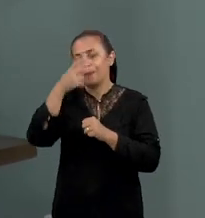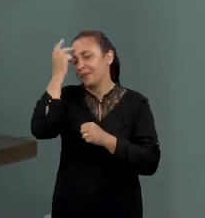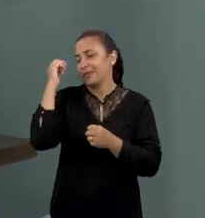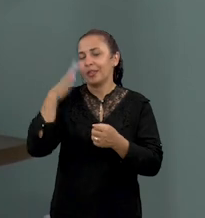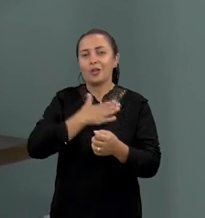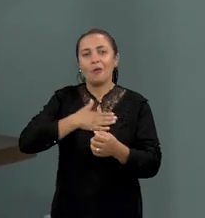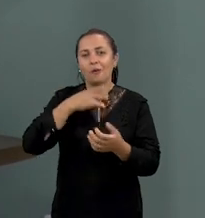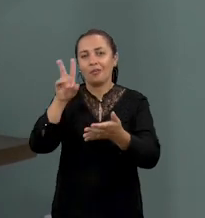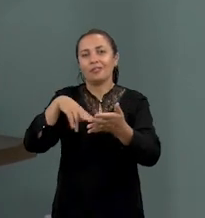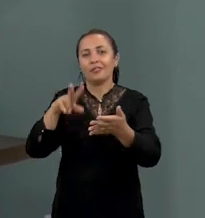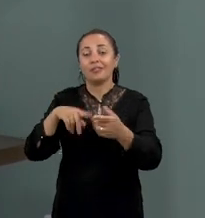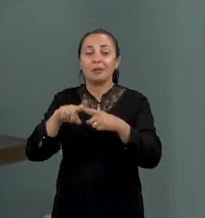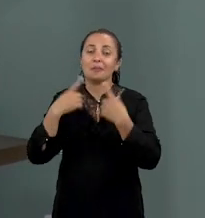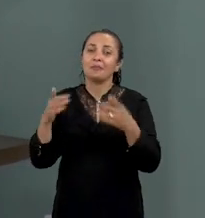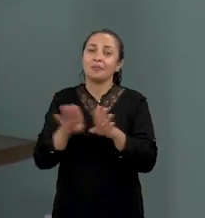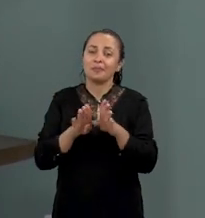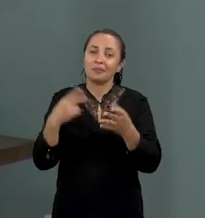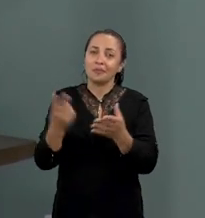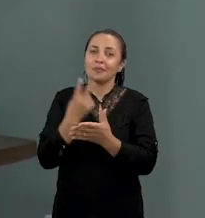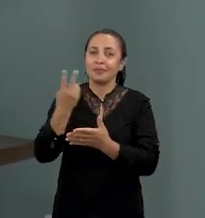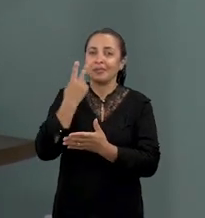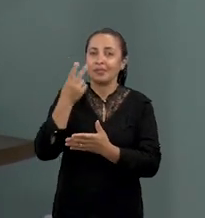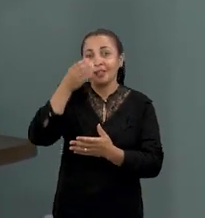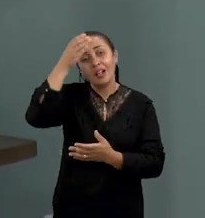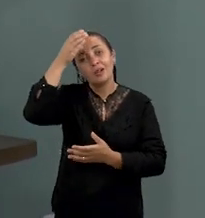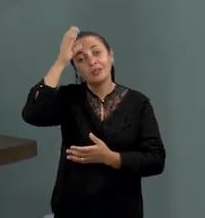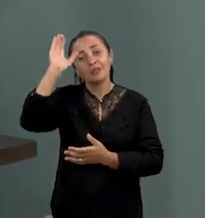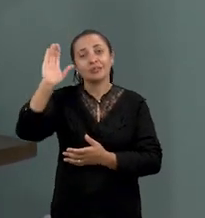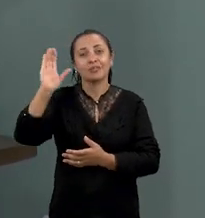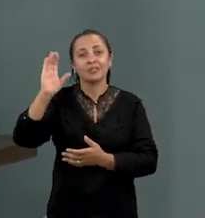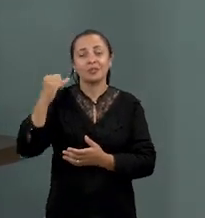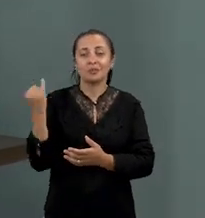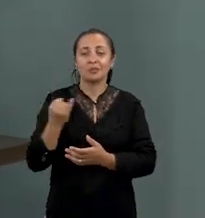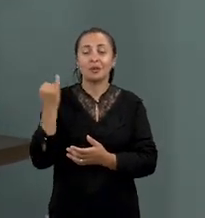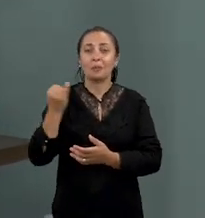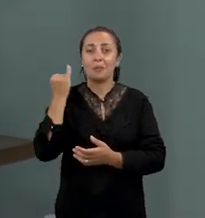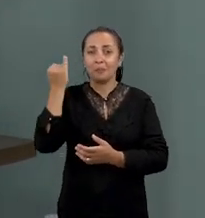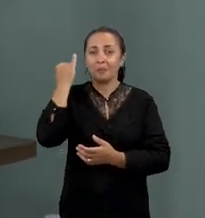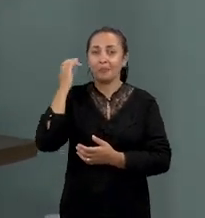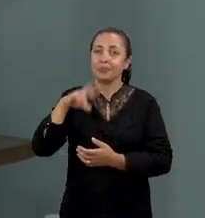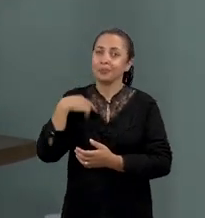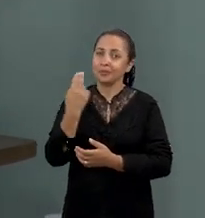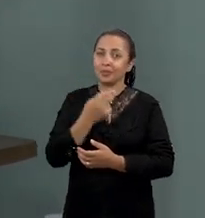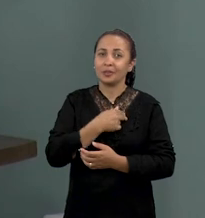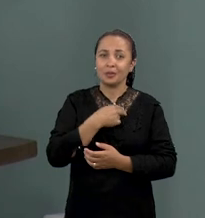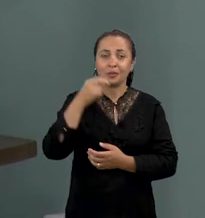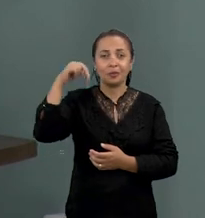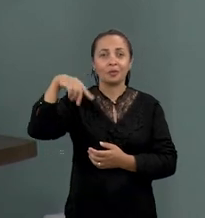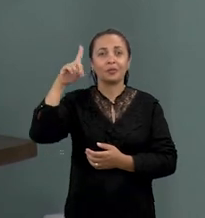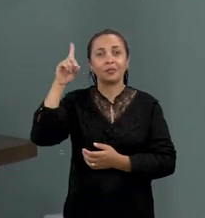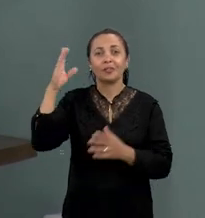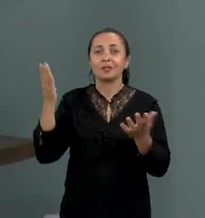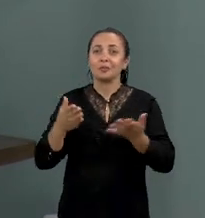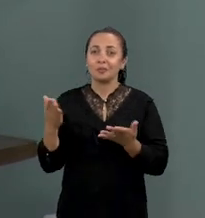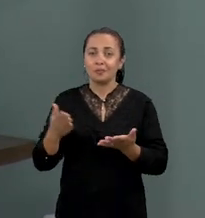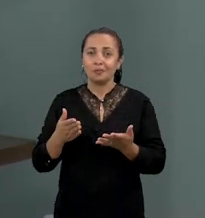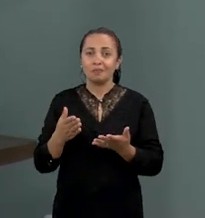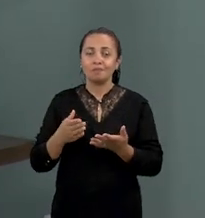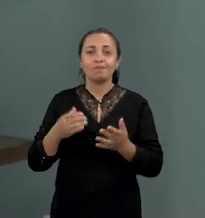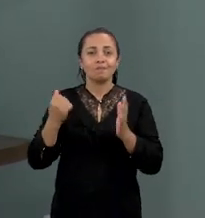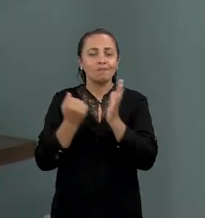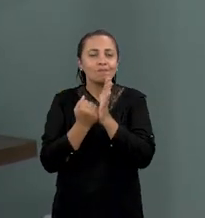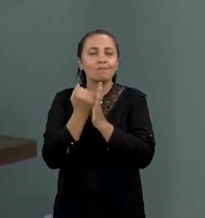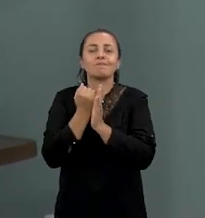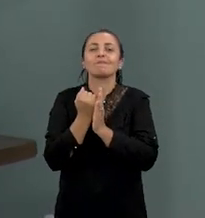leitores, mas, sobretudo, valorizar essa cultura tão importante que é nossa, que é nordestina, que hoje é